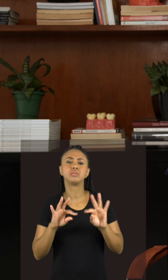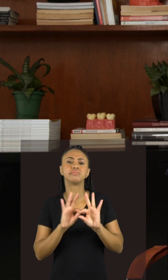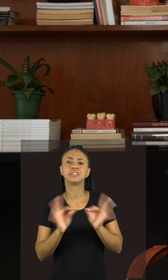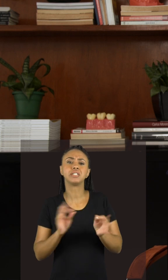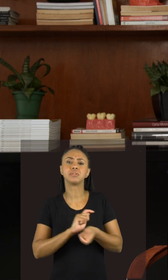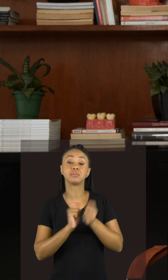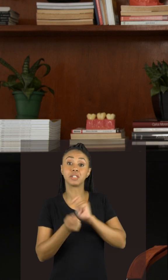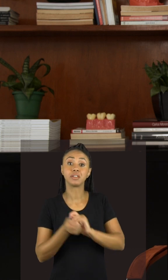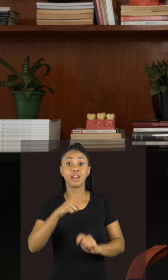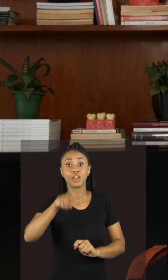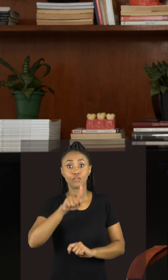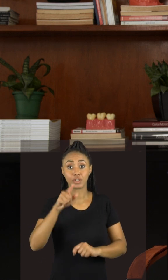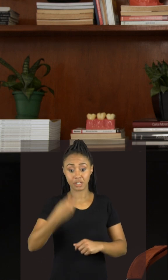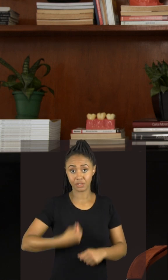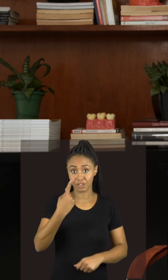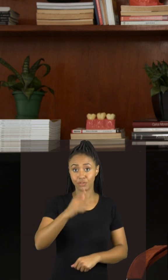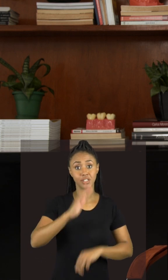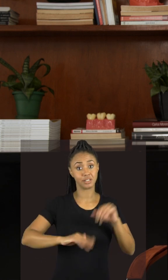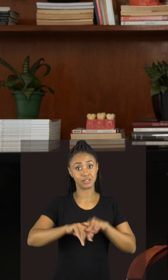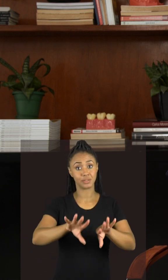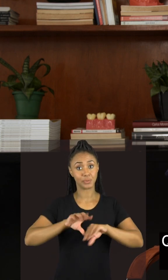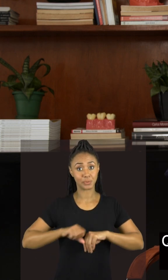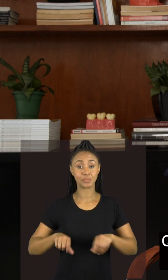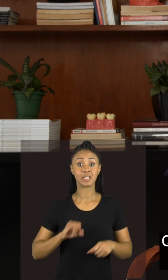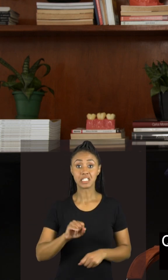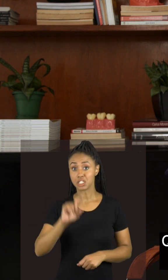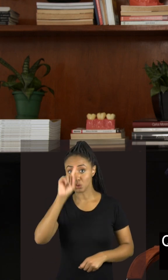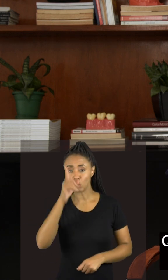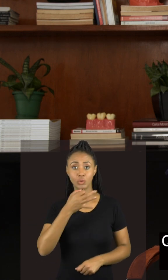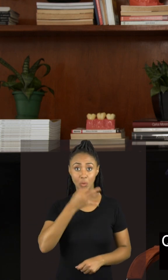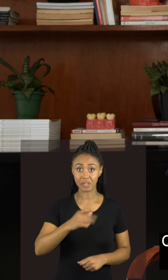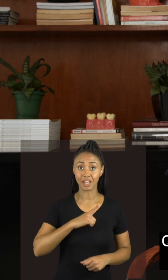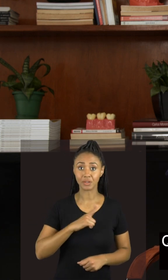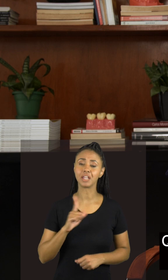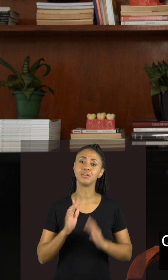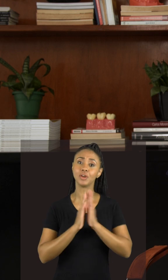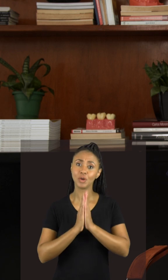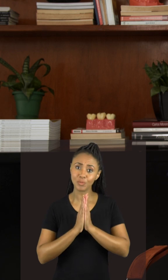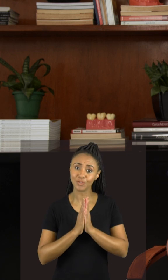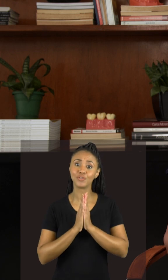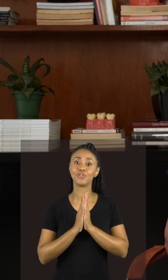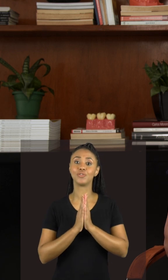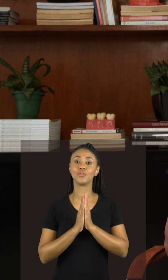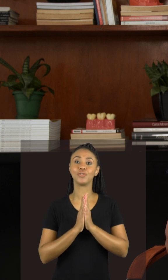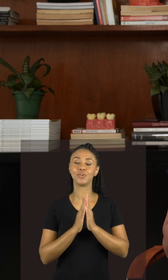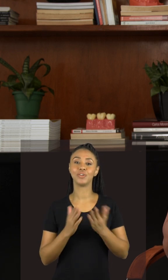e que vocês consigam aplicar isso na vida de vocês qualquer dúvida ou comentário a gente pede que vocês deixem